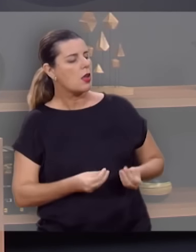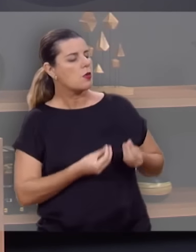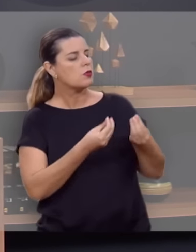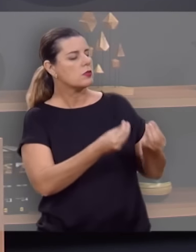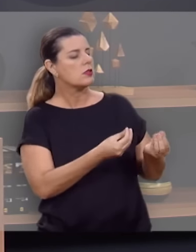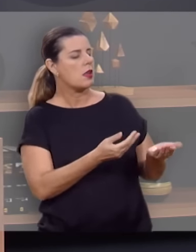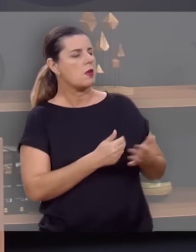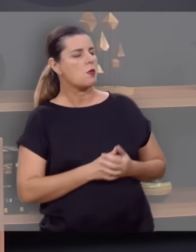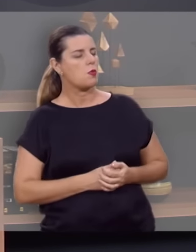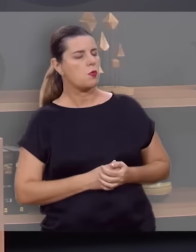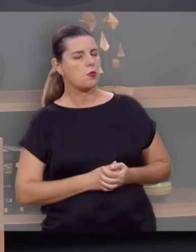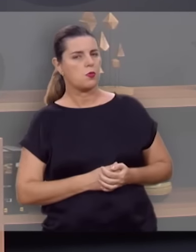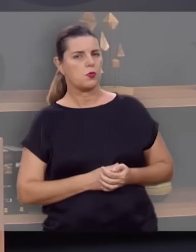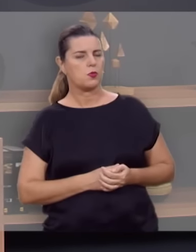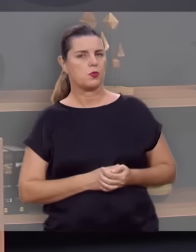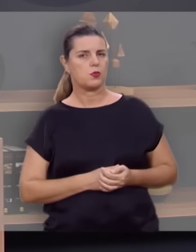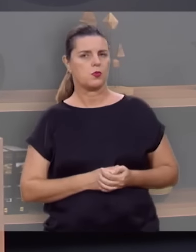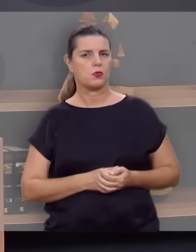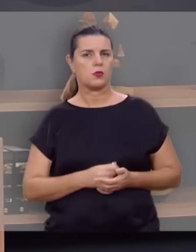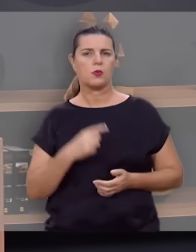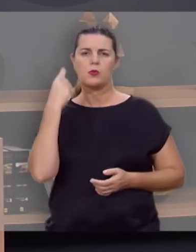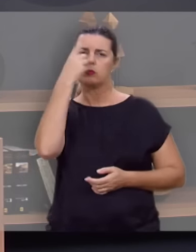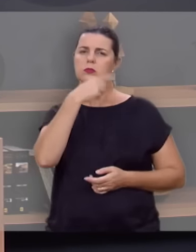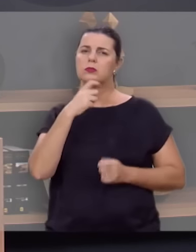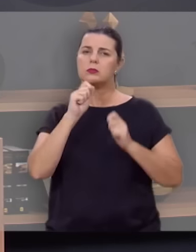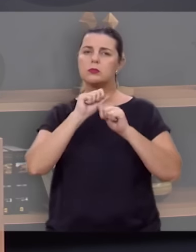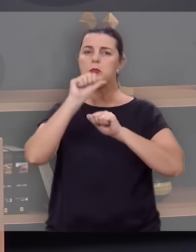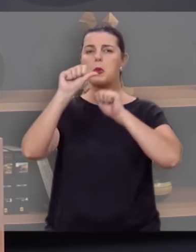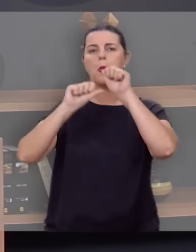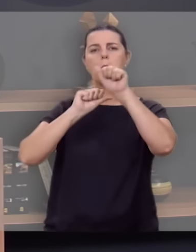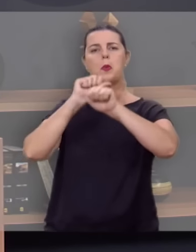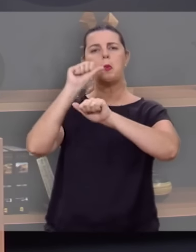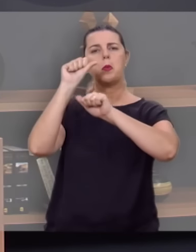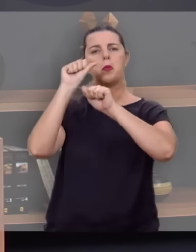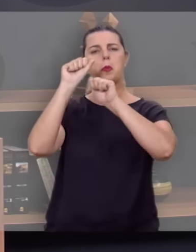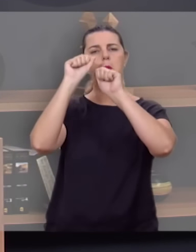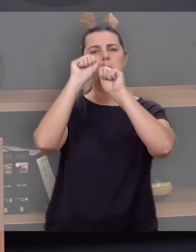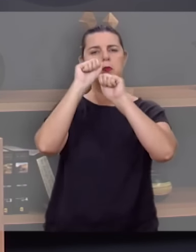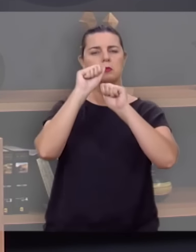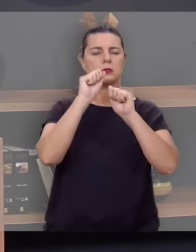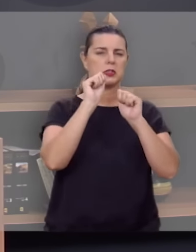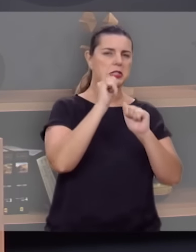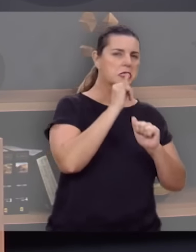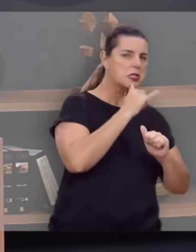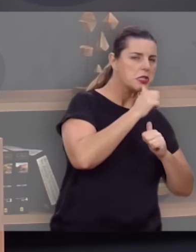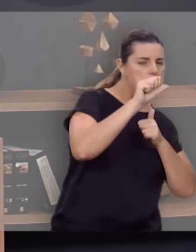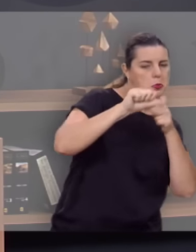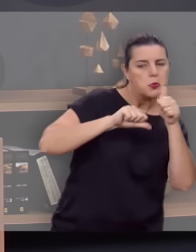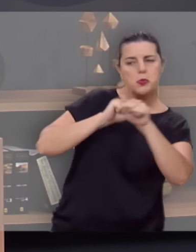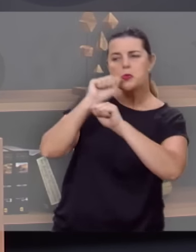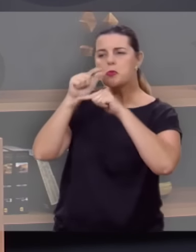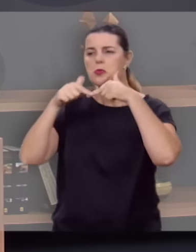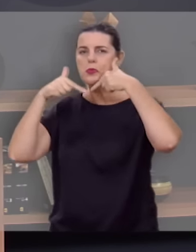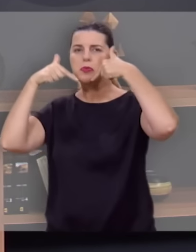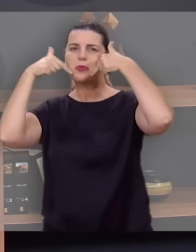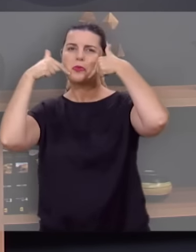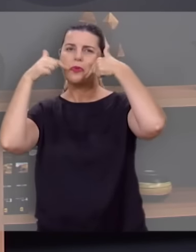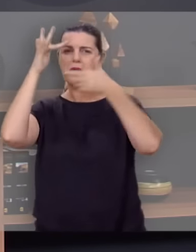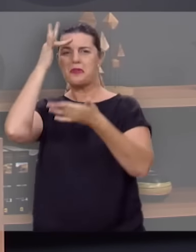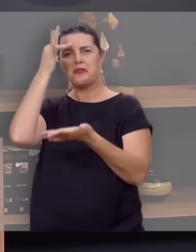conceda a petição que lhe fizeste. E o semblante dela mudou, e a tristeza foi embora.